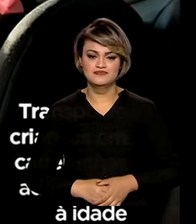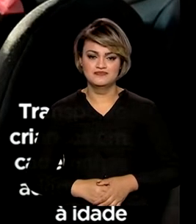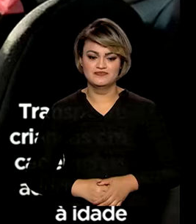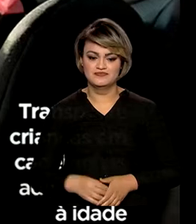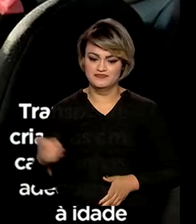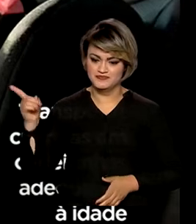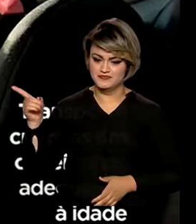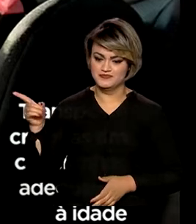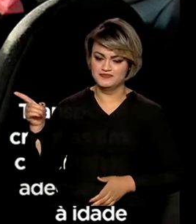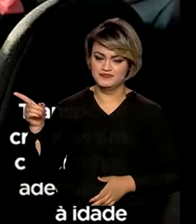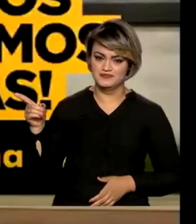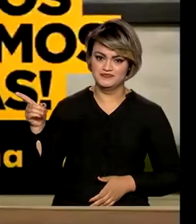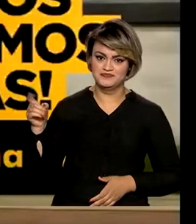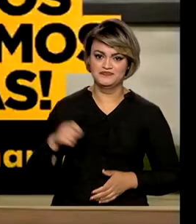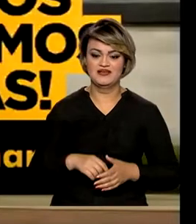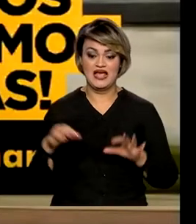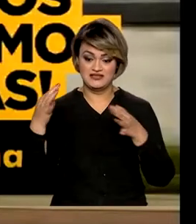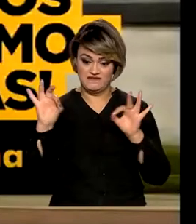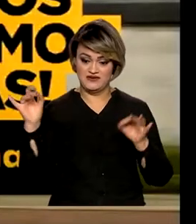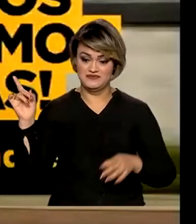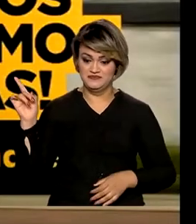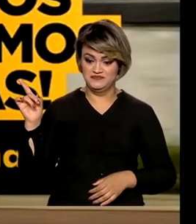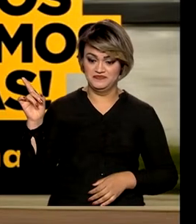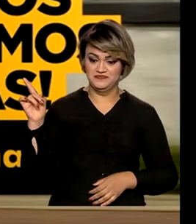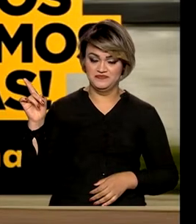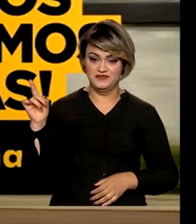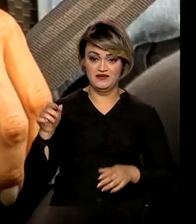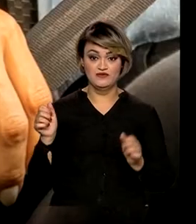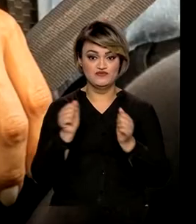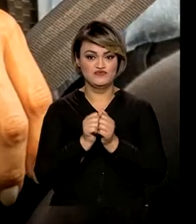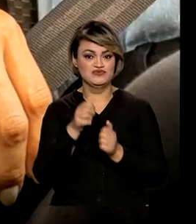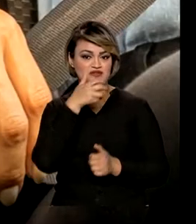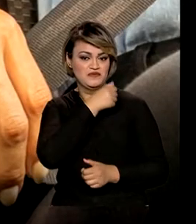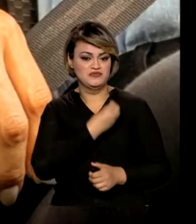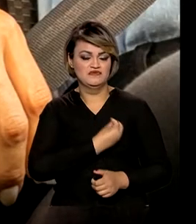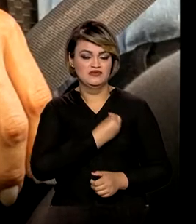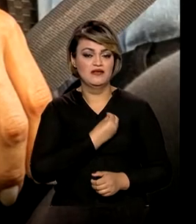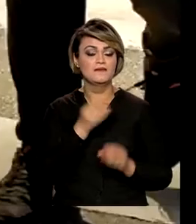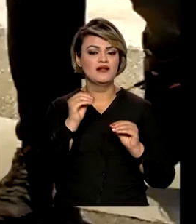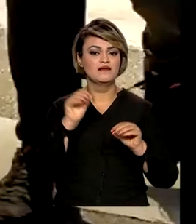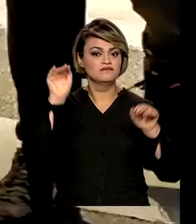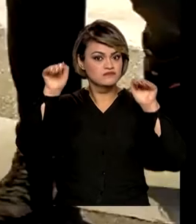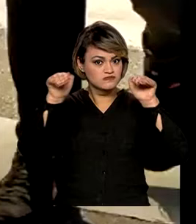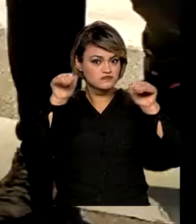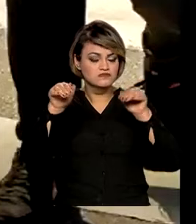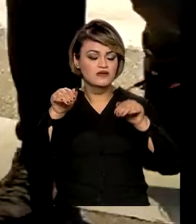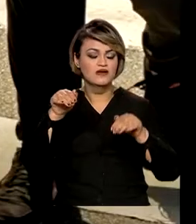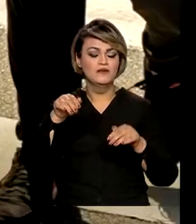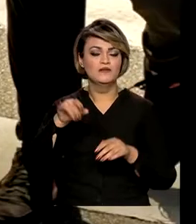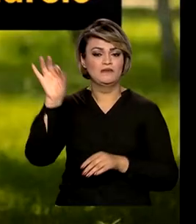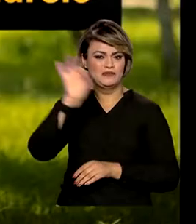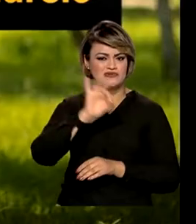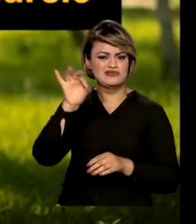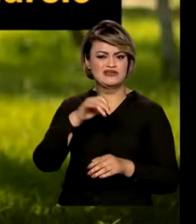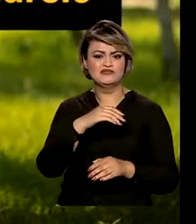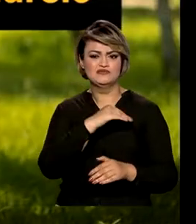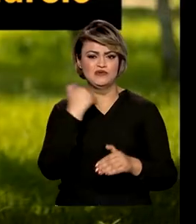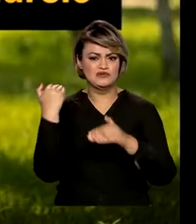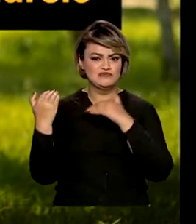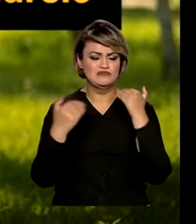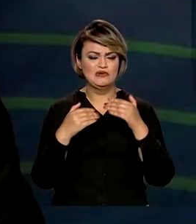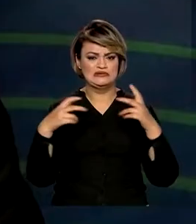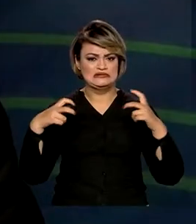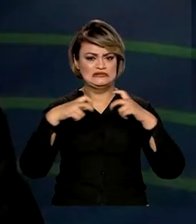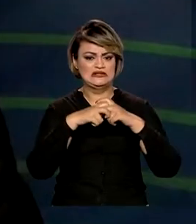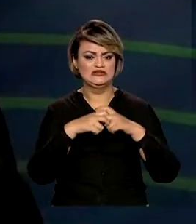Juntos salvamos vidas. Esse é o tema da campanha deste ano que busca chamar a atenção para o alto índice de mortes e feridos no